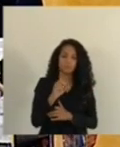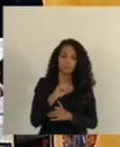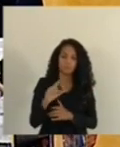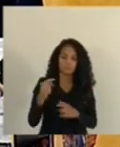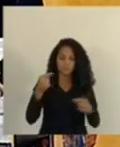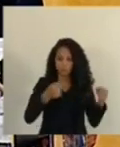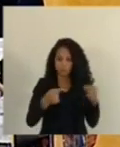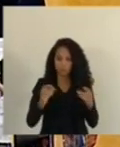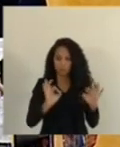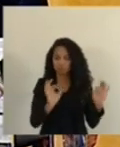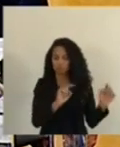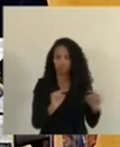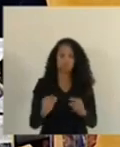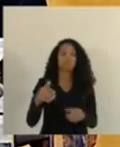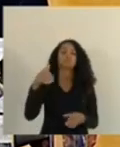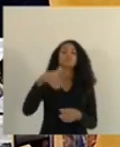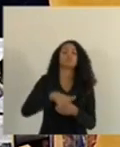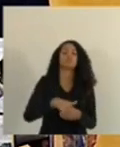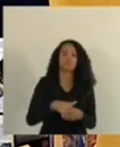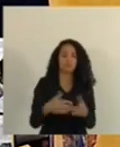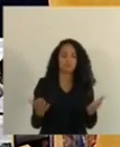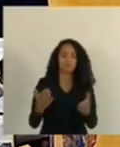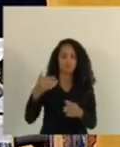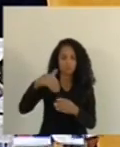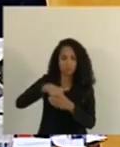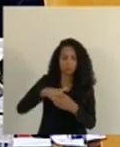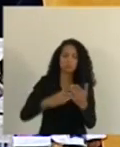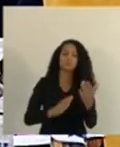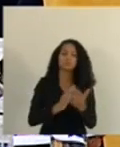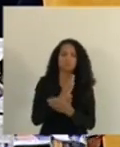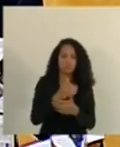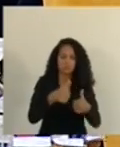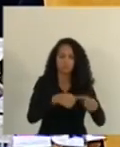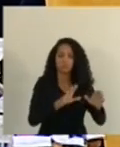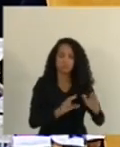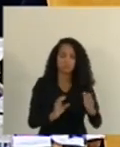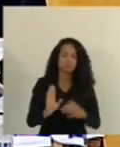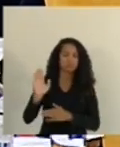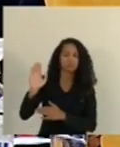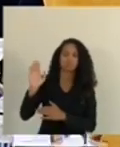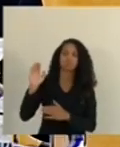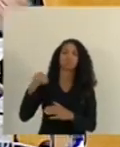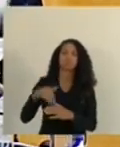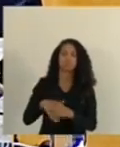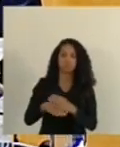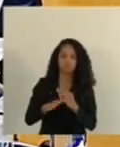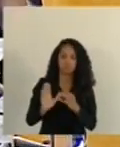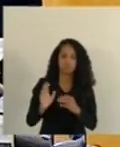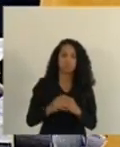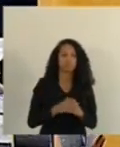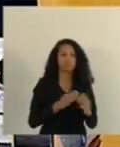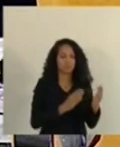havendo quem queira discutir, em votação. Os deputados que aprovam, permaneçam como se encontram, os contrários se maniferem. Aprovado.